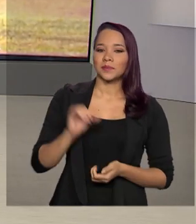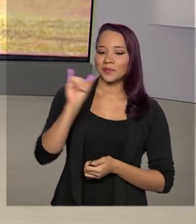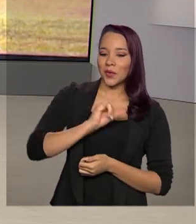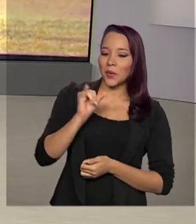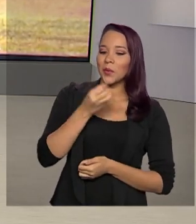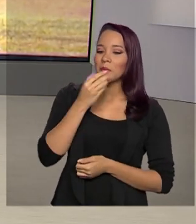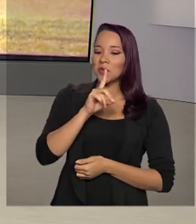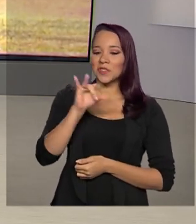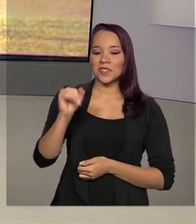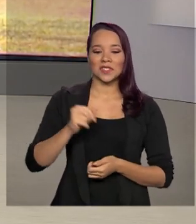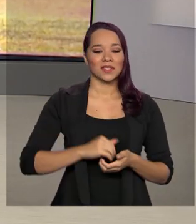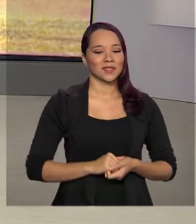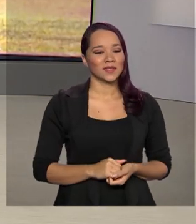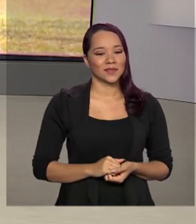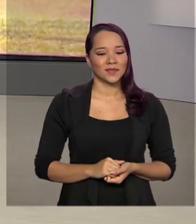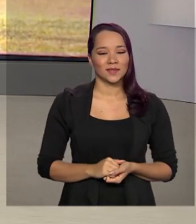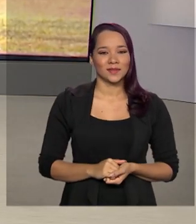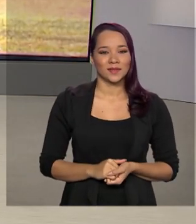Lu, bom dia!